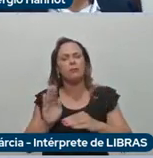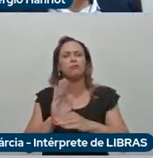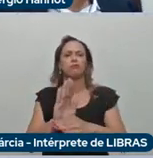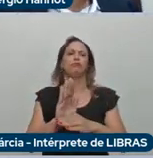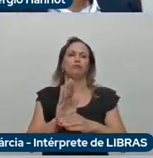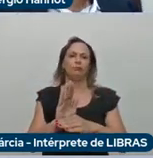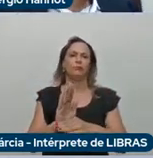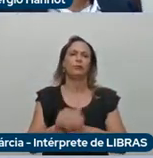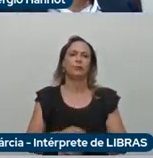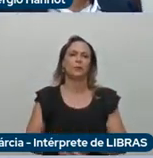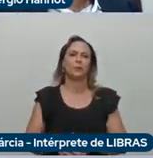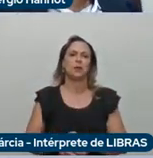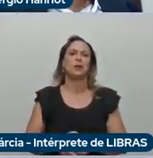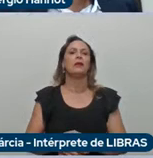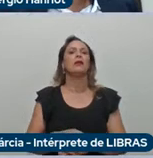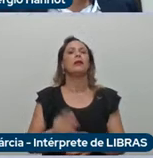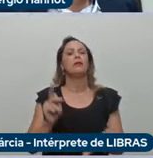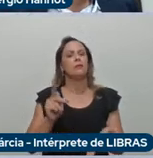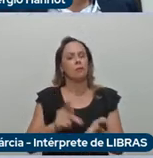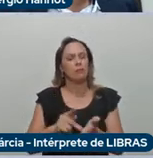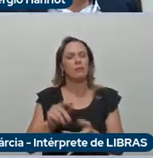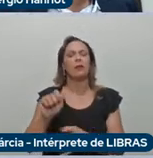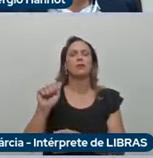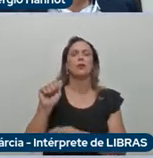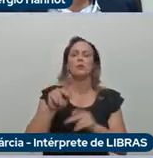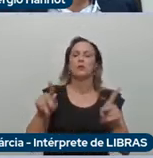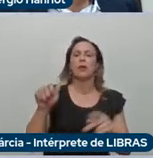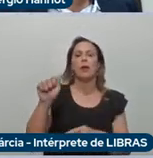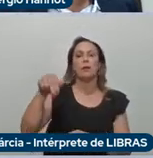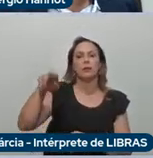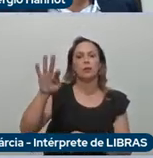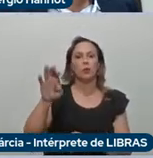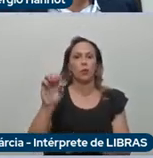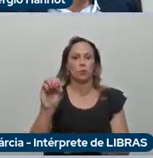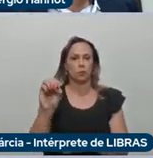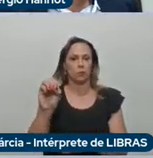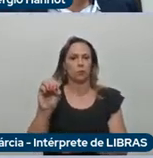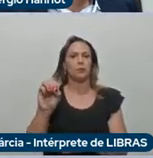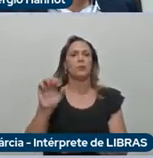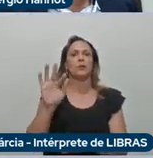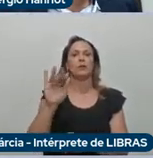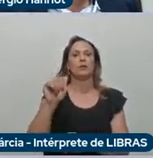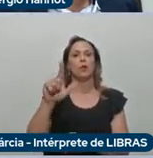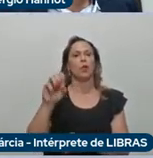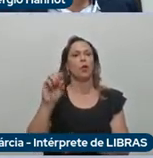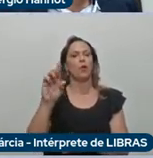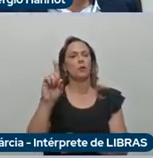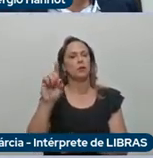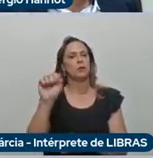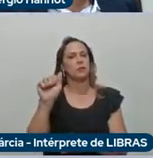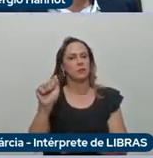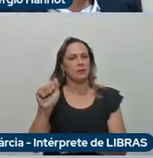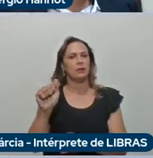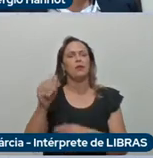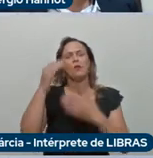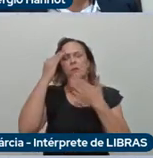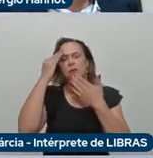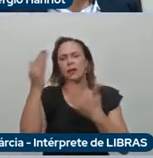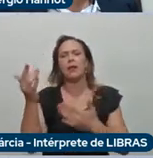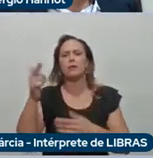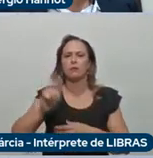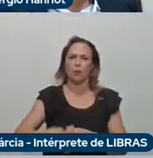né, e é isso, Antônio Filosa, muito obrigada mais uma vez por ter aceito o nosso convite e seja muito bem-vindo aí a FUC Minas.